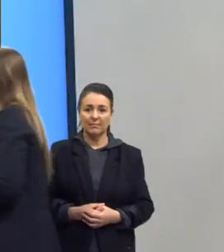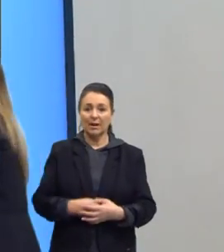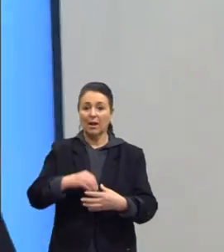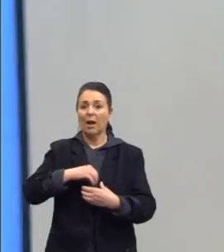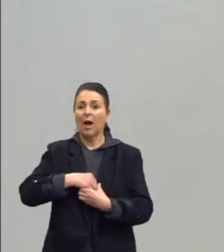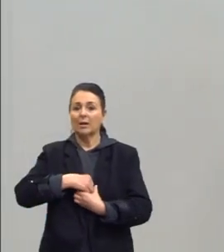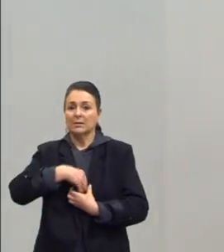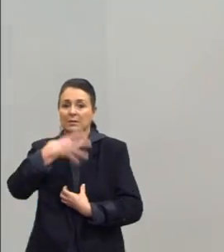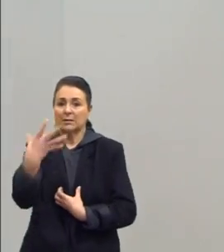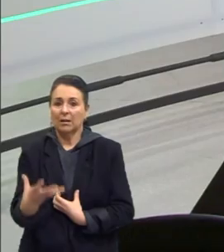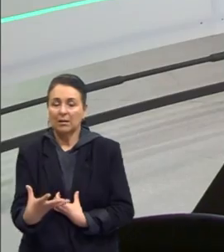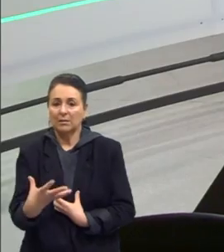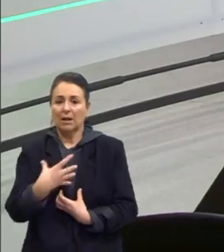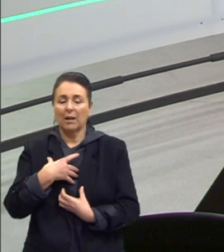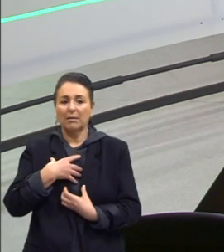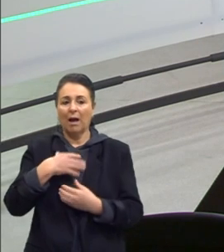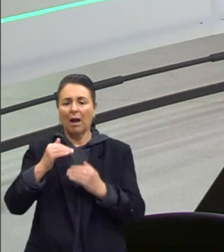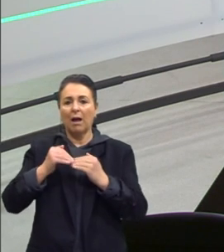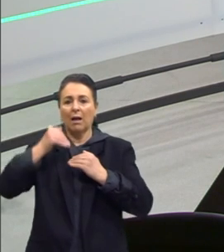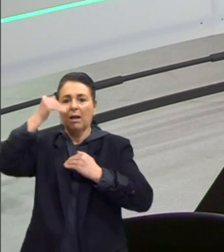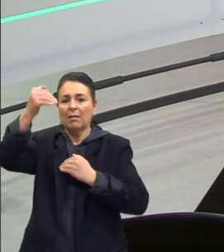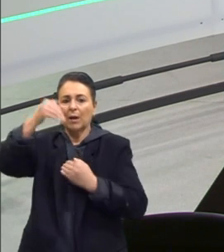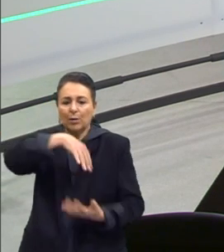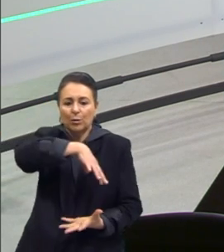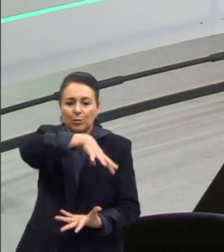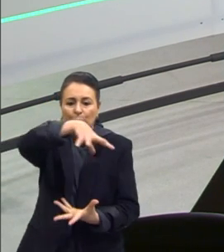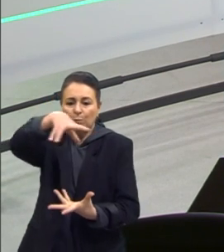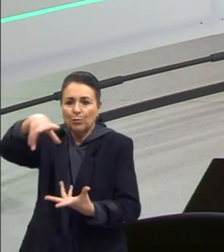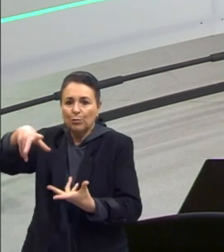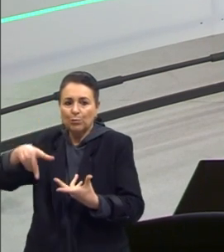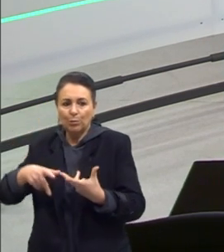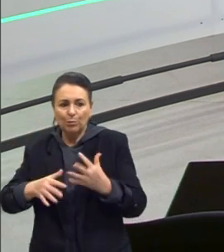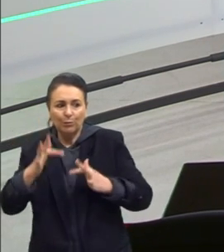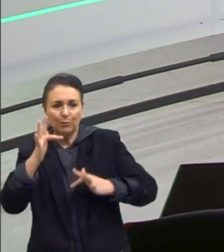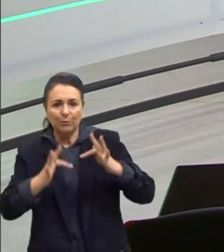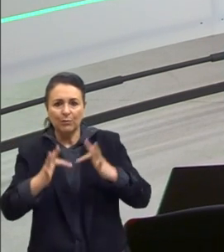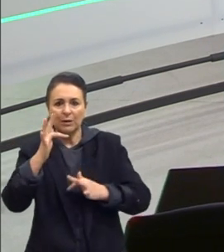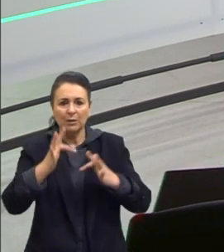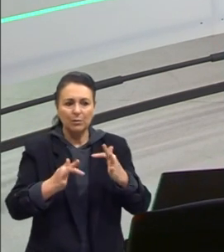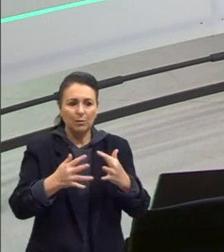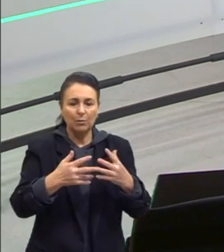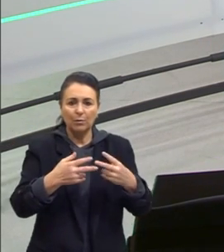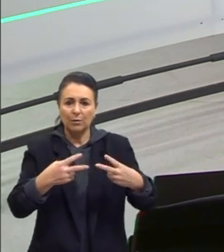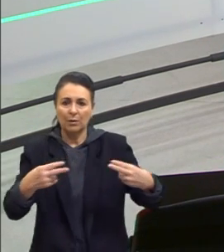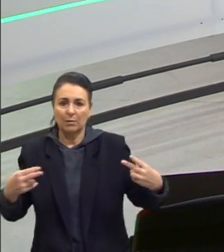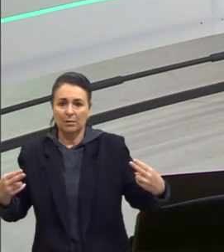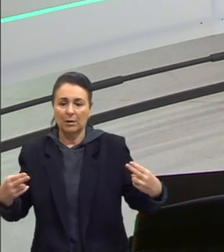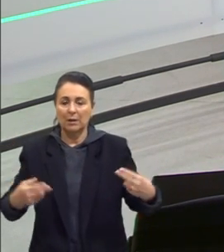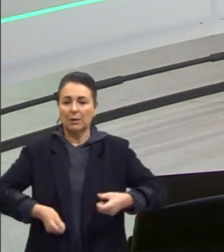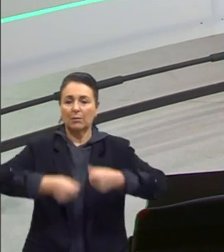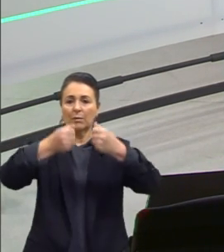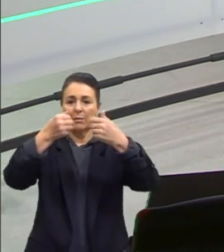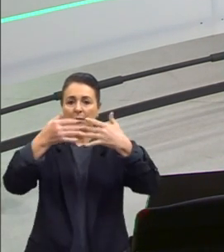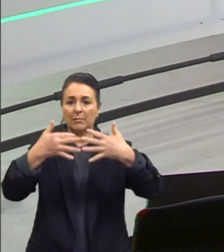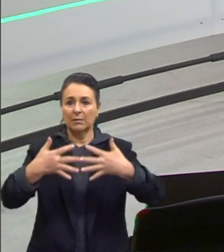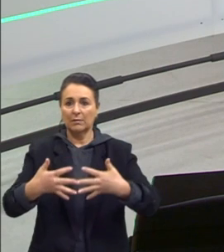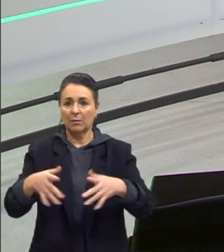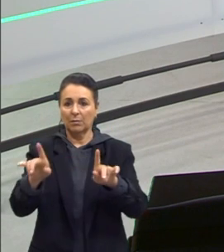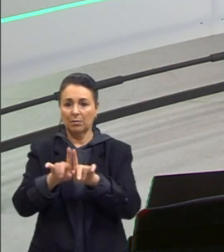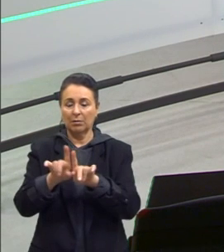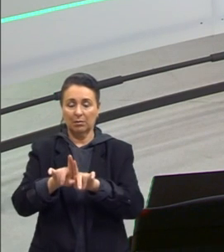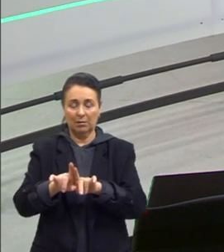mundo físico. exemplo, por exemplo, para nós materializarmos mais isso. Então, a explicação para ele isso, além da física,